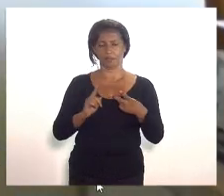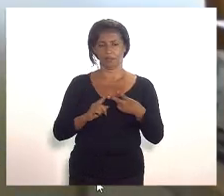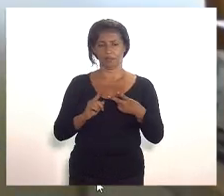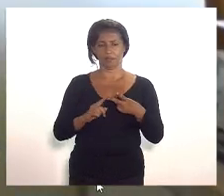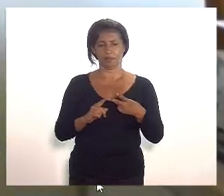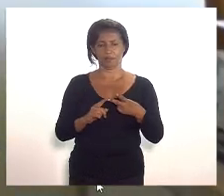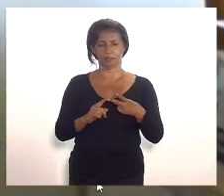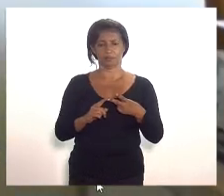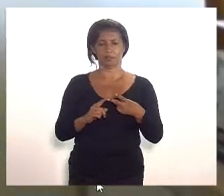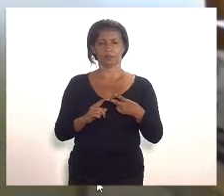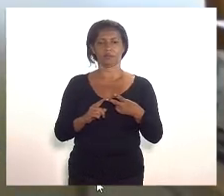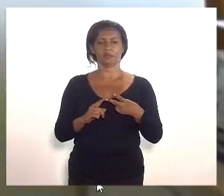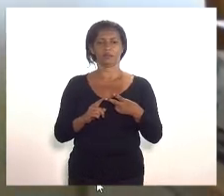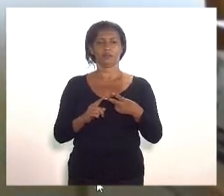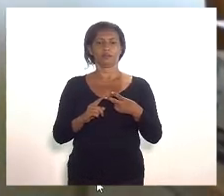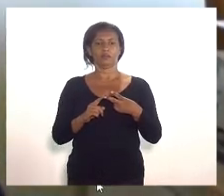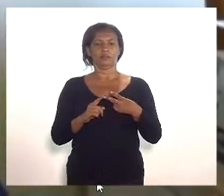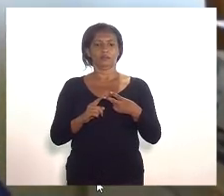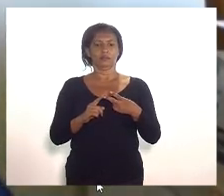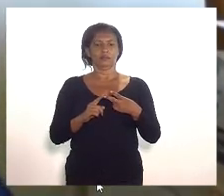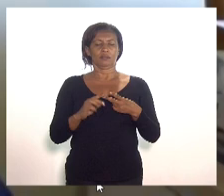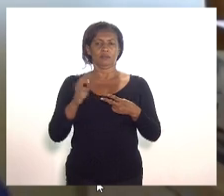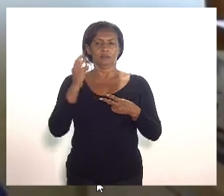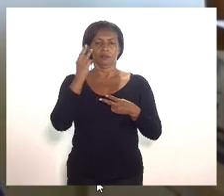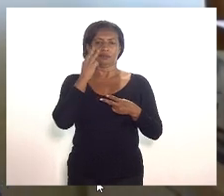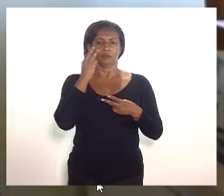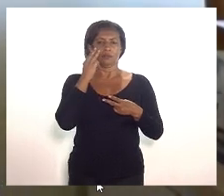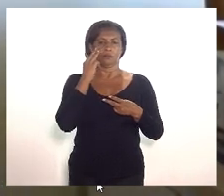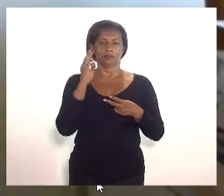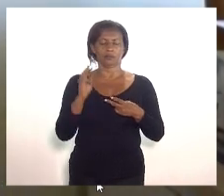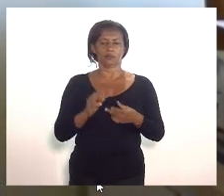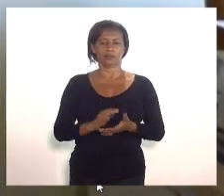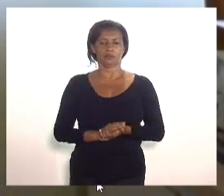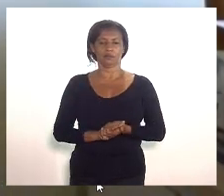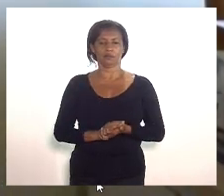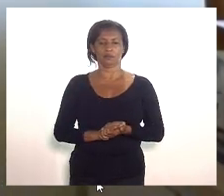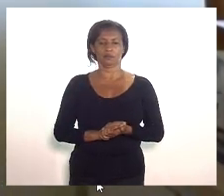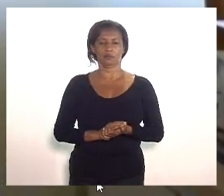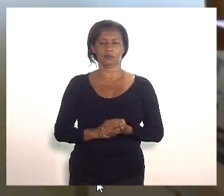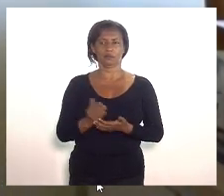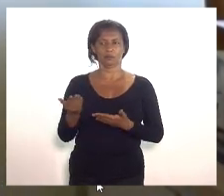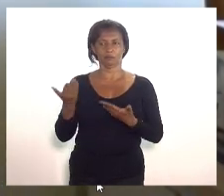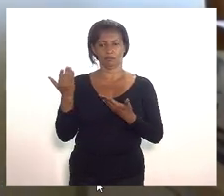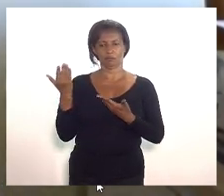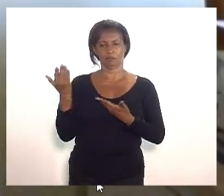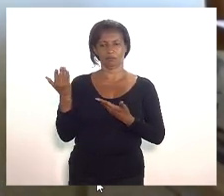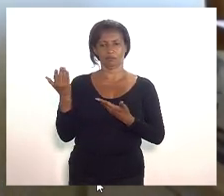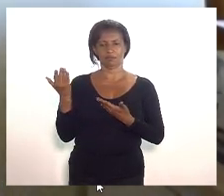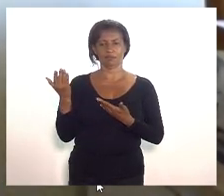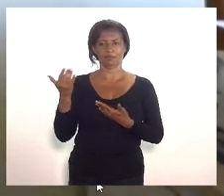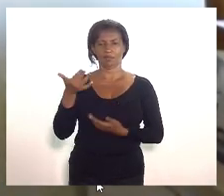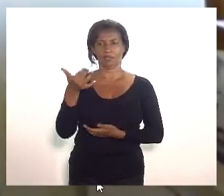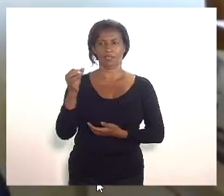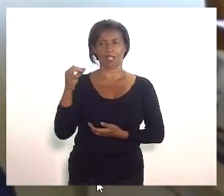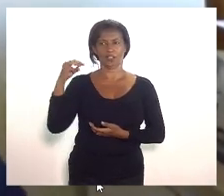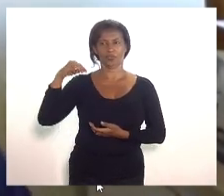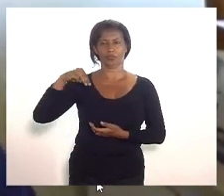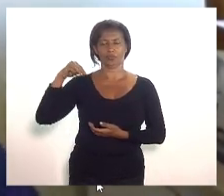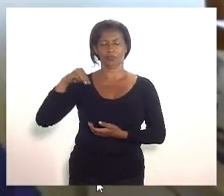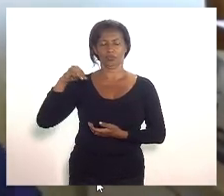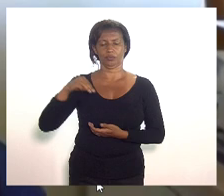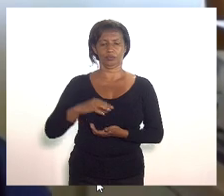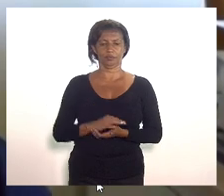é o nobre deputado Valdeck Carneiro vossa excelência dispõe de 10 minutos